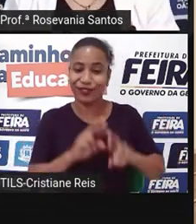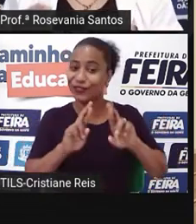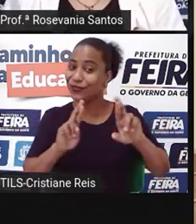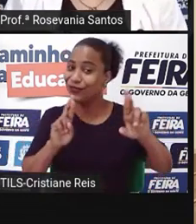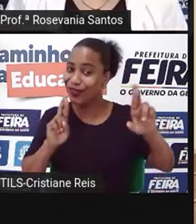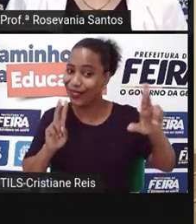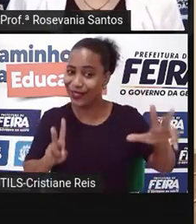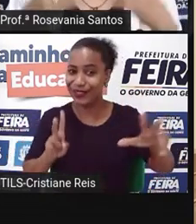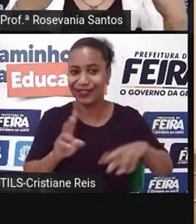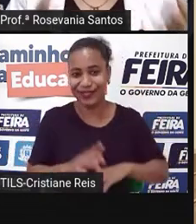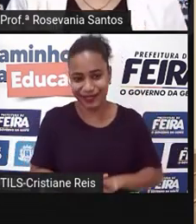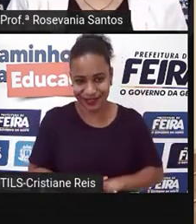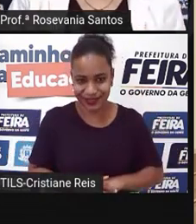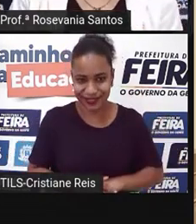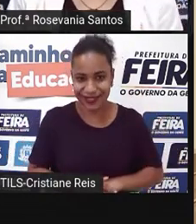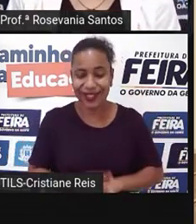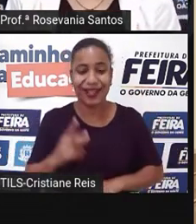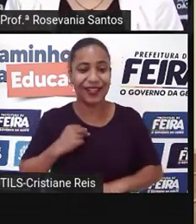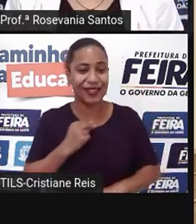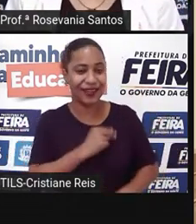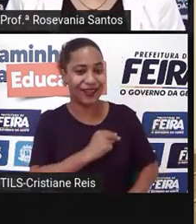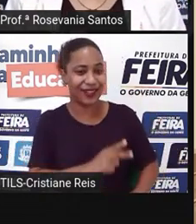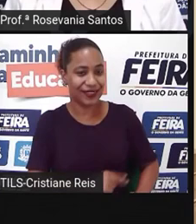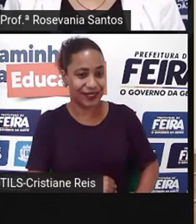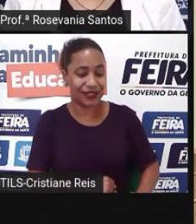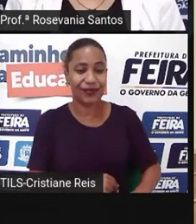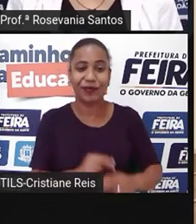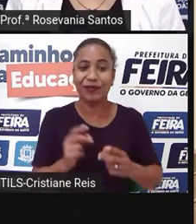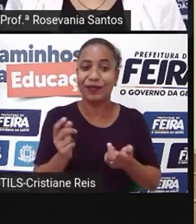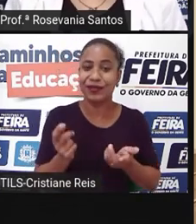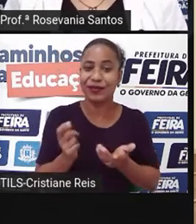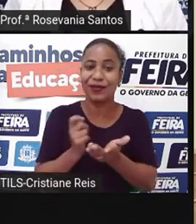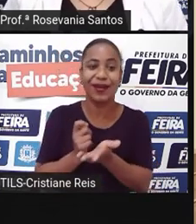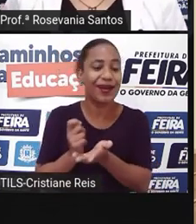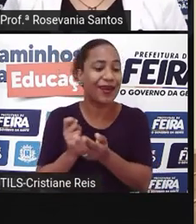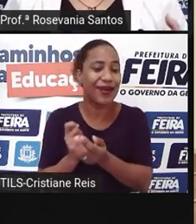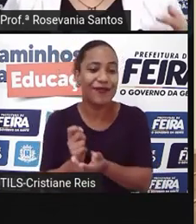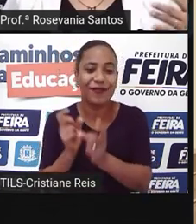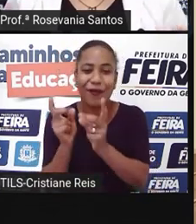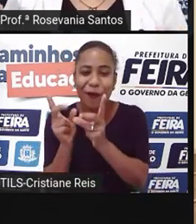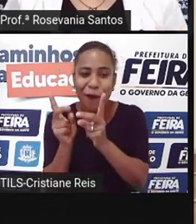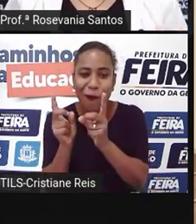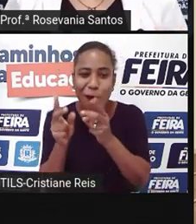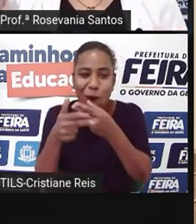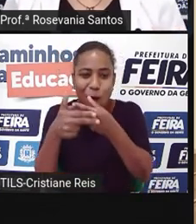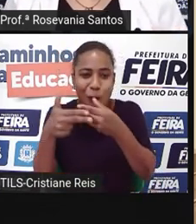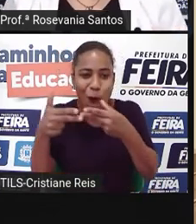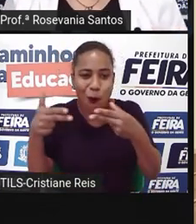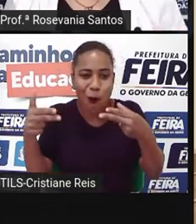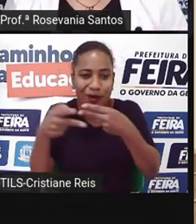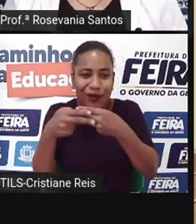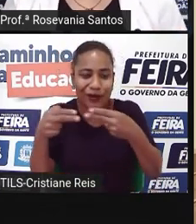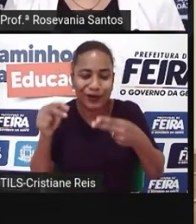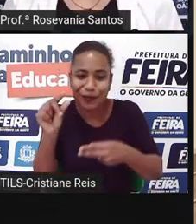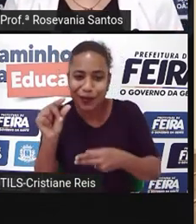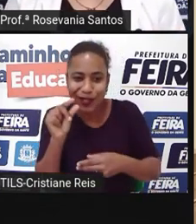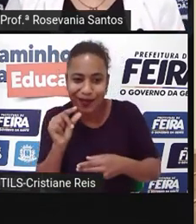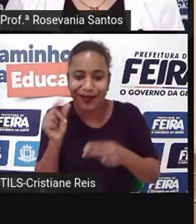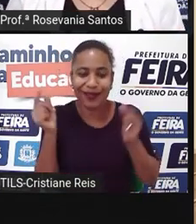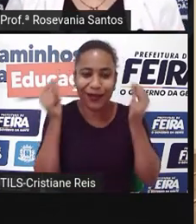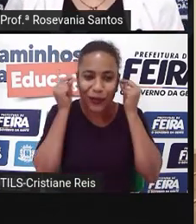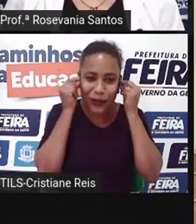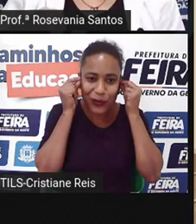também investir nesse mercado pequeno, vamos dizer assim. Então, é ao ponto de embargar às vezes grandes